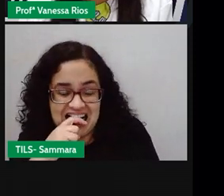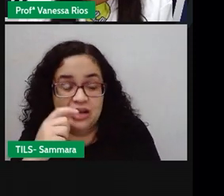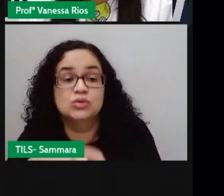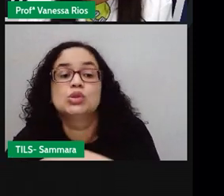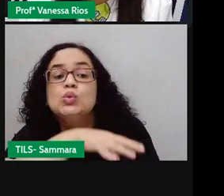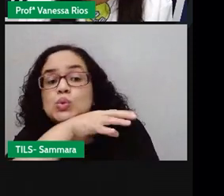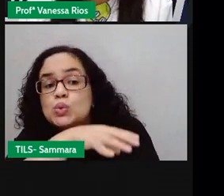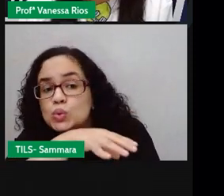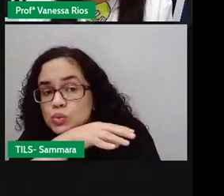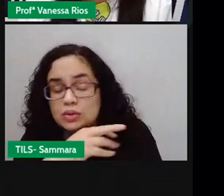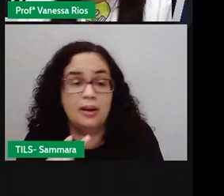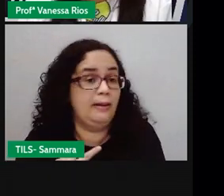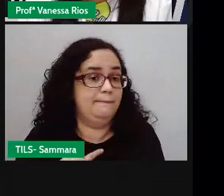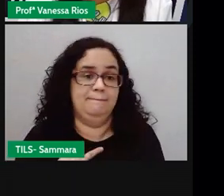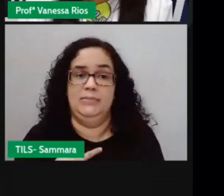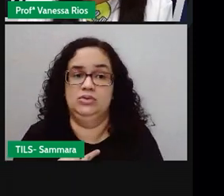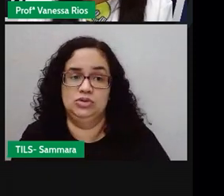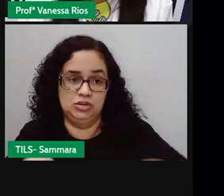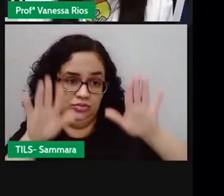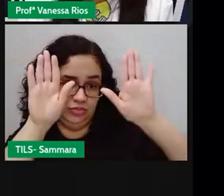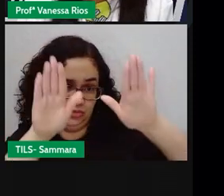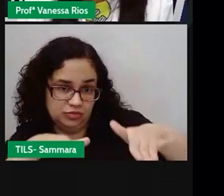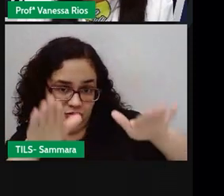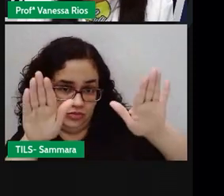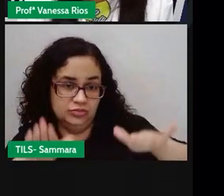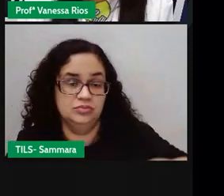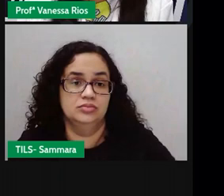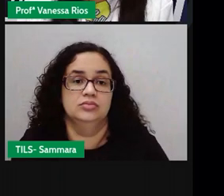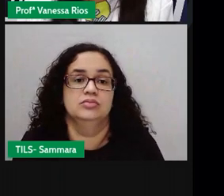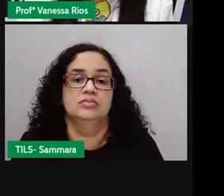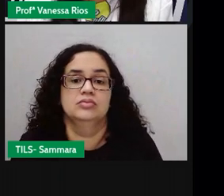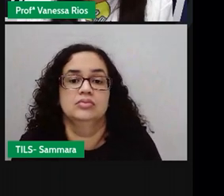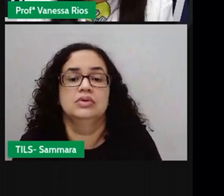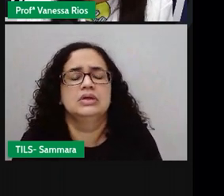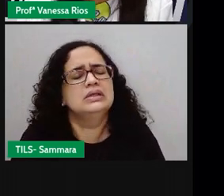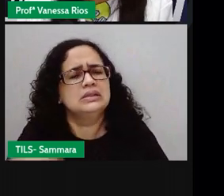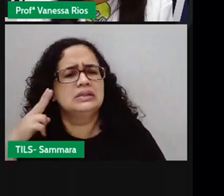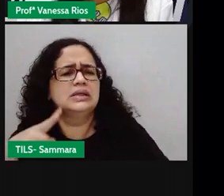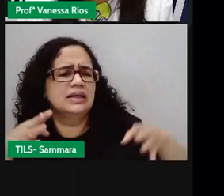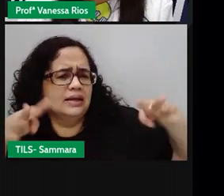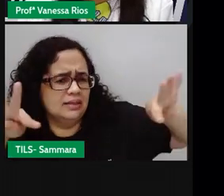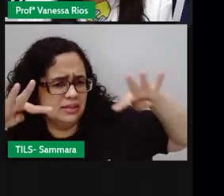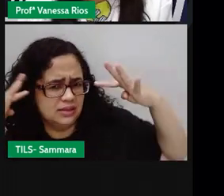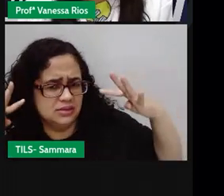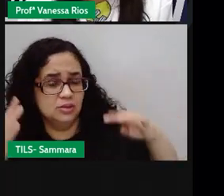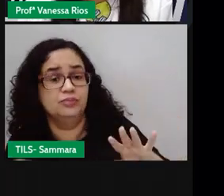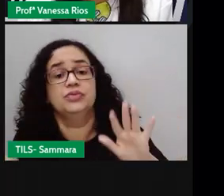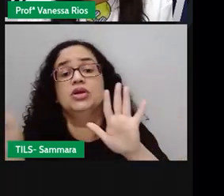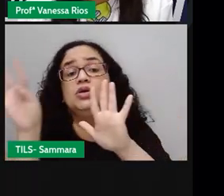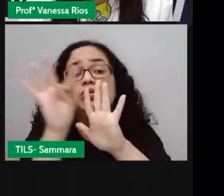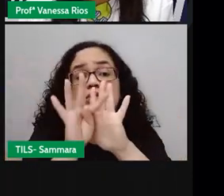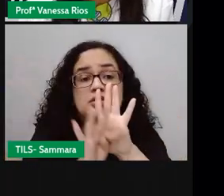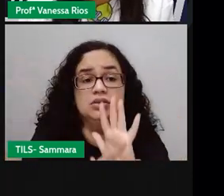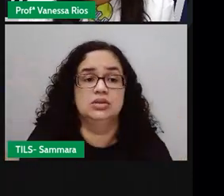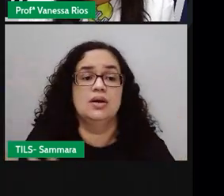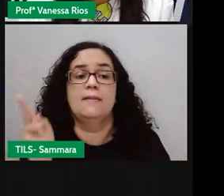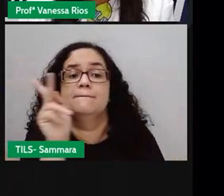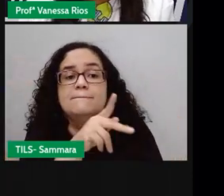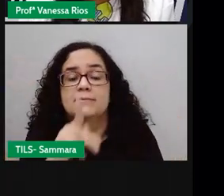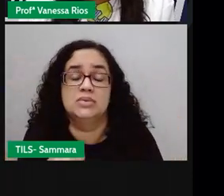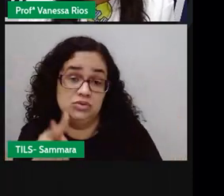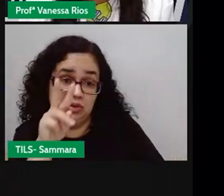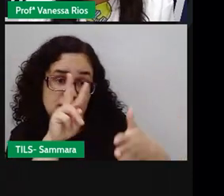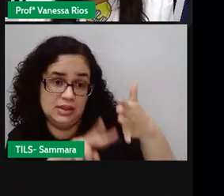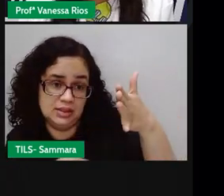animais que não podiam voar. Prestem aí bastante atenção esse trecho que a Pró acabou de ler.